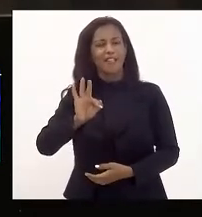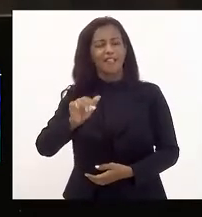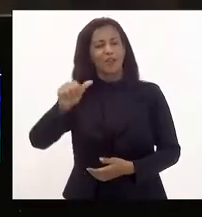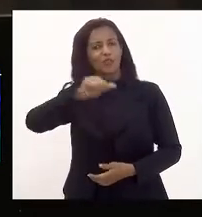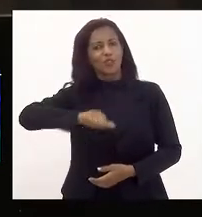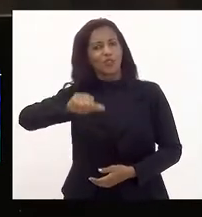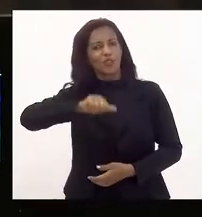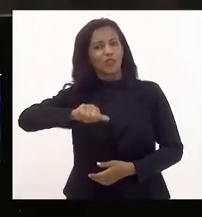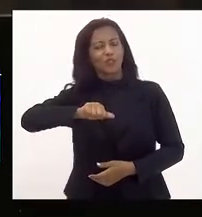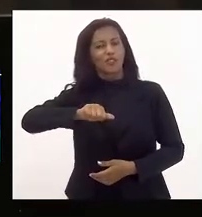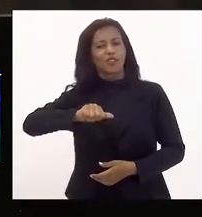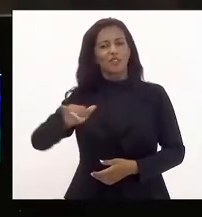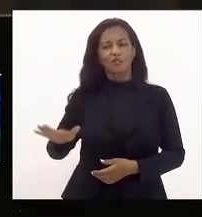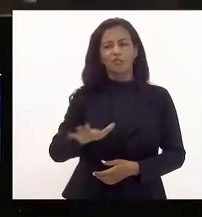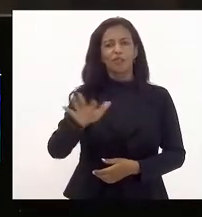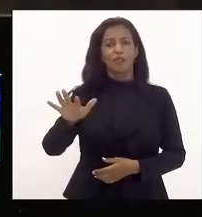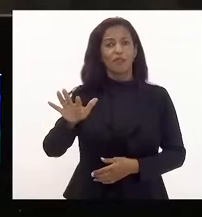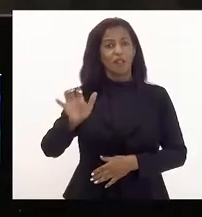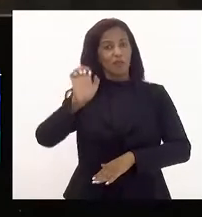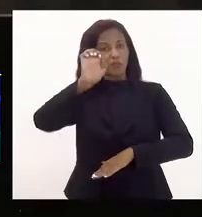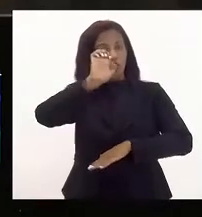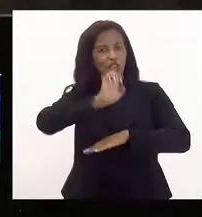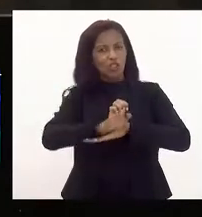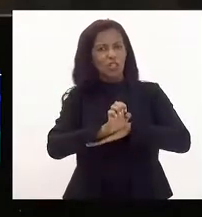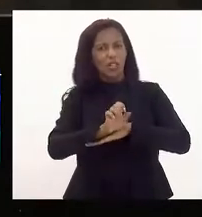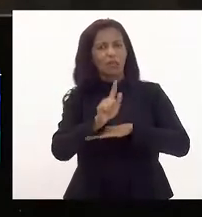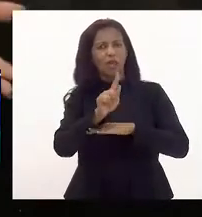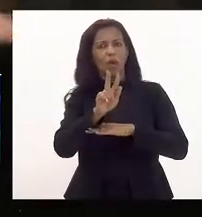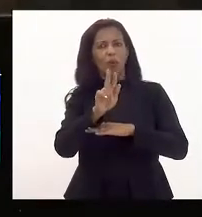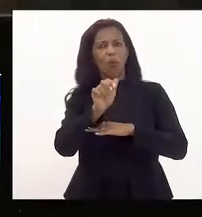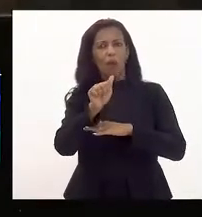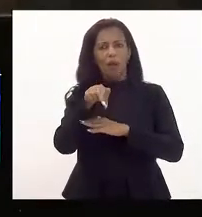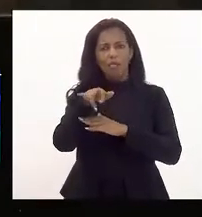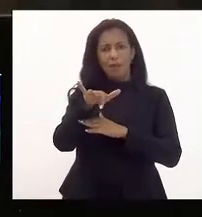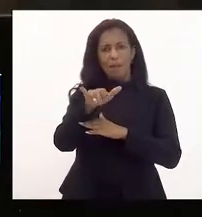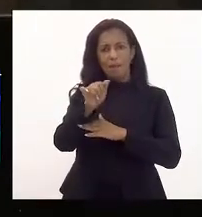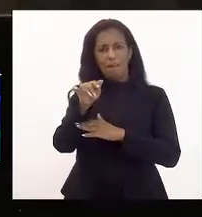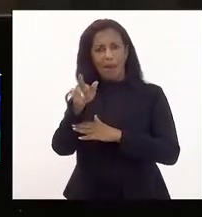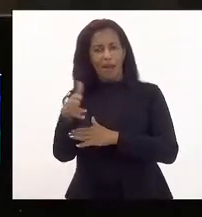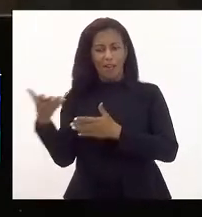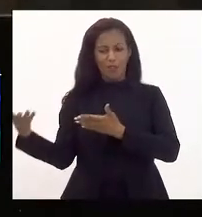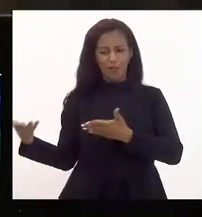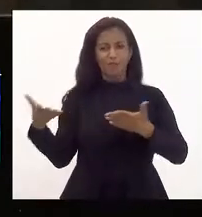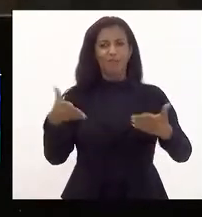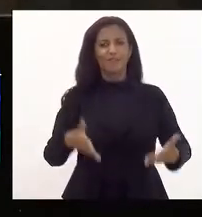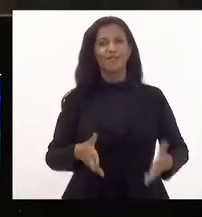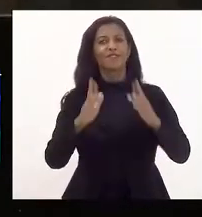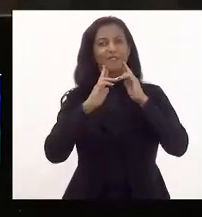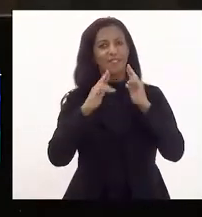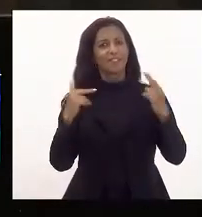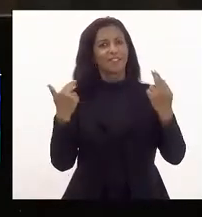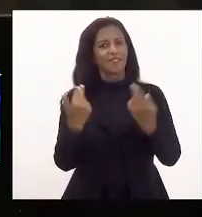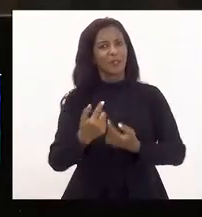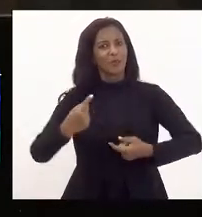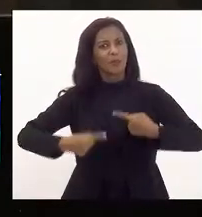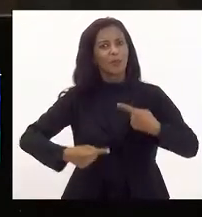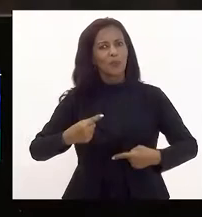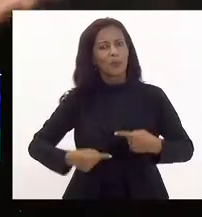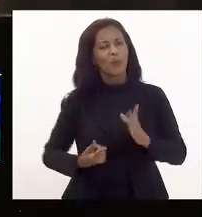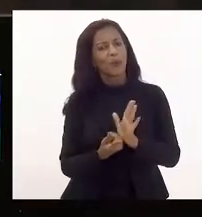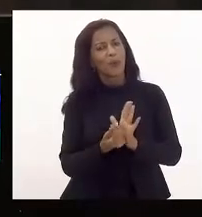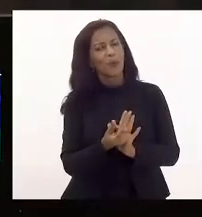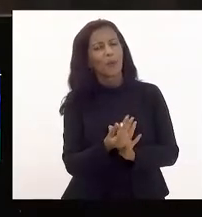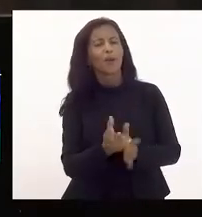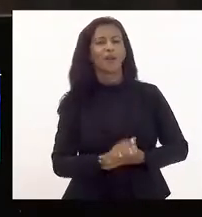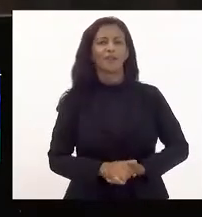do Estado da Guanabara, e que hoje é a FAFERG, que esteve aqui nessa reunião, discutindo o orçamento. Então,